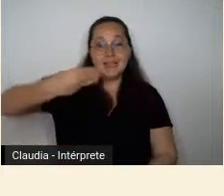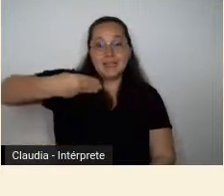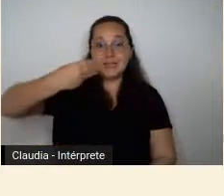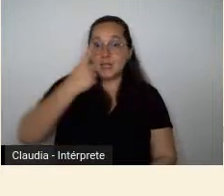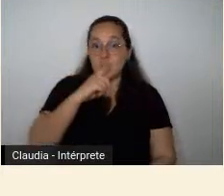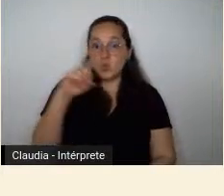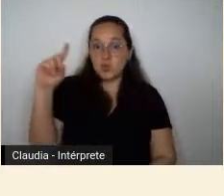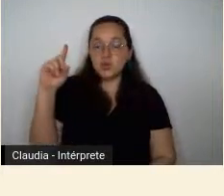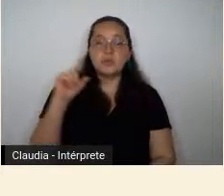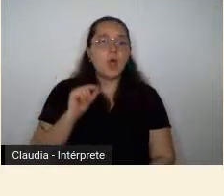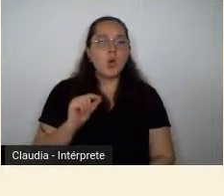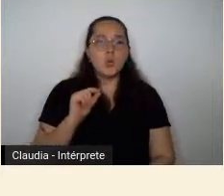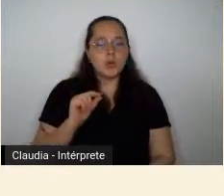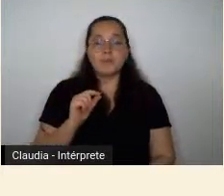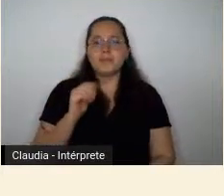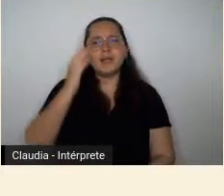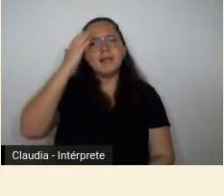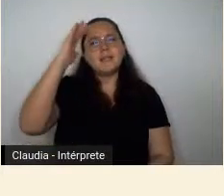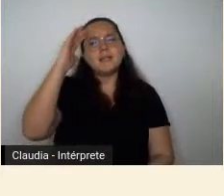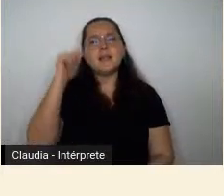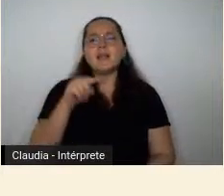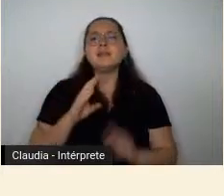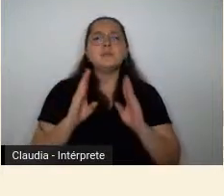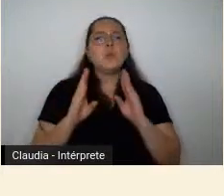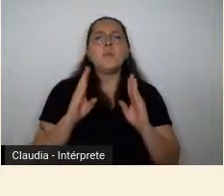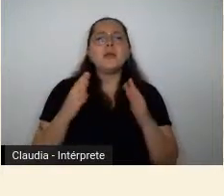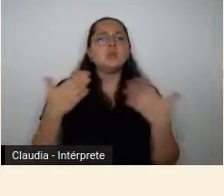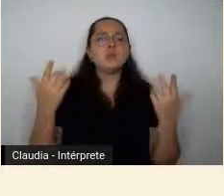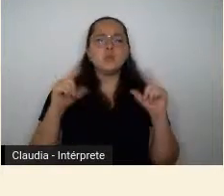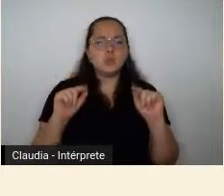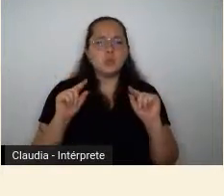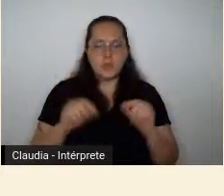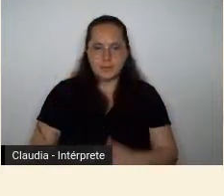pouco melhor que momento é esse, né, vou pedir para passar mais um.